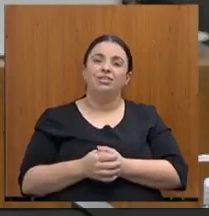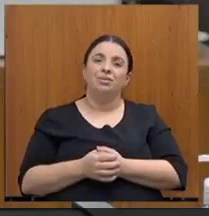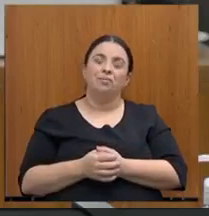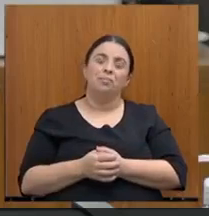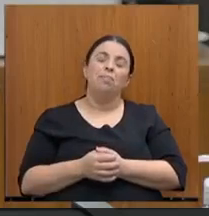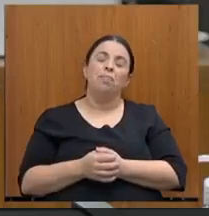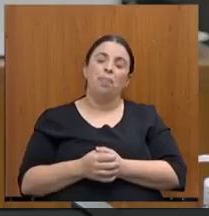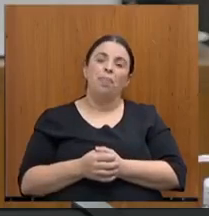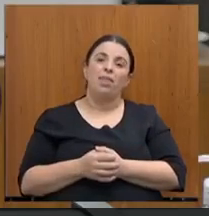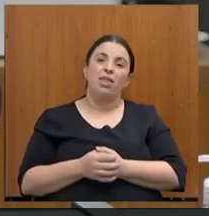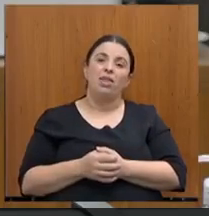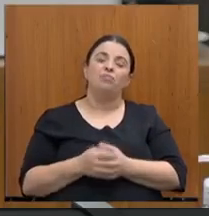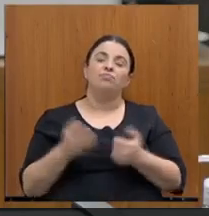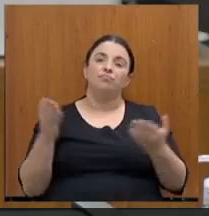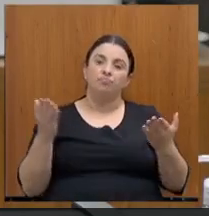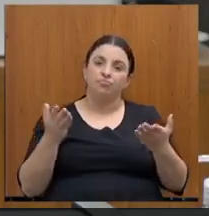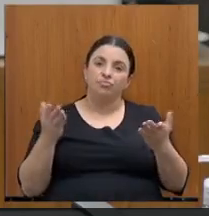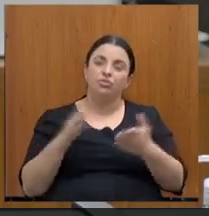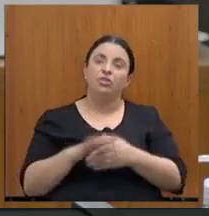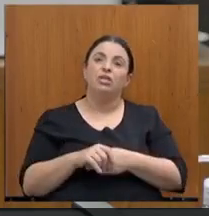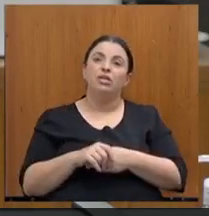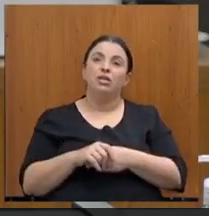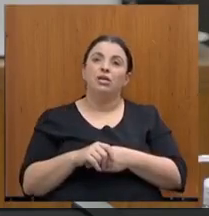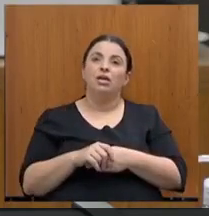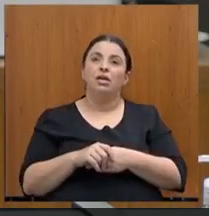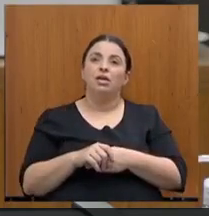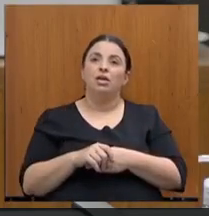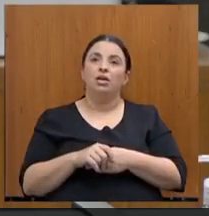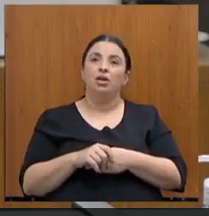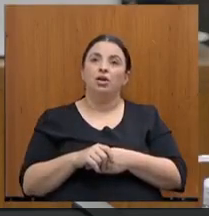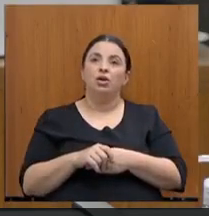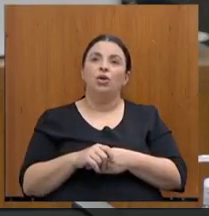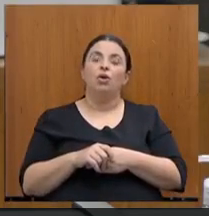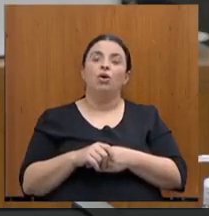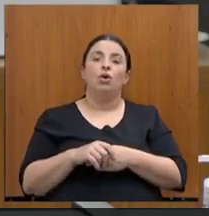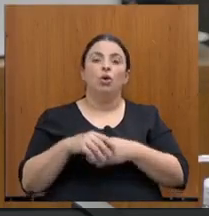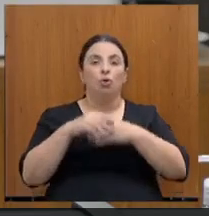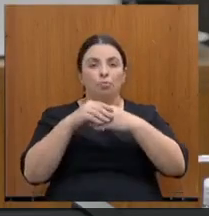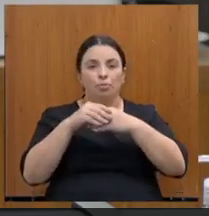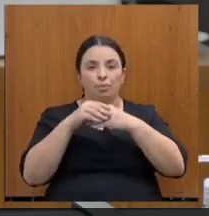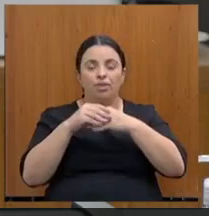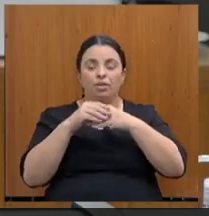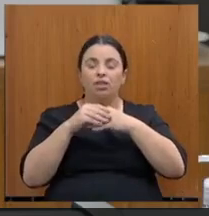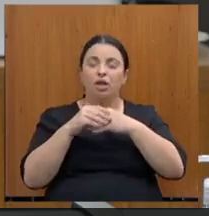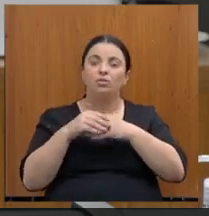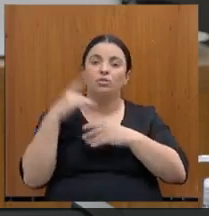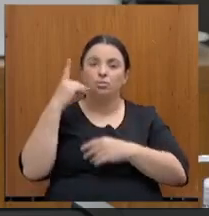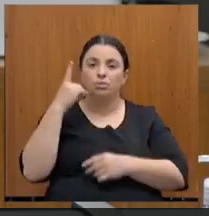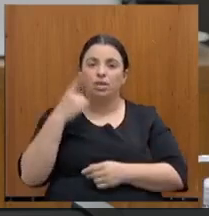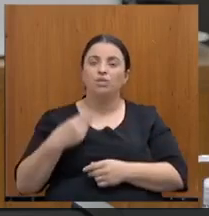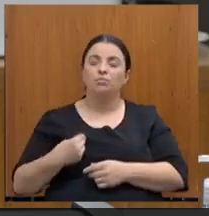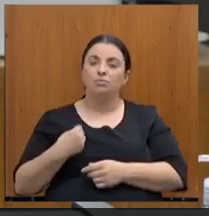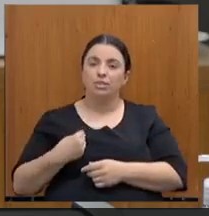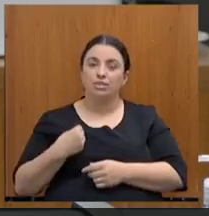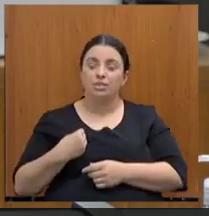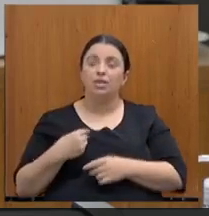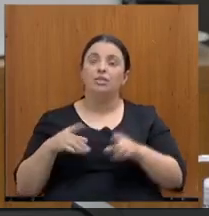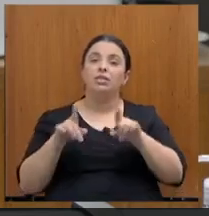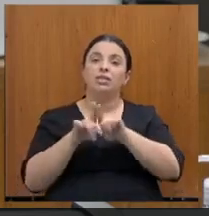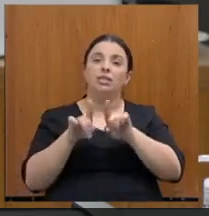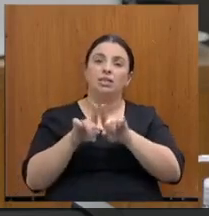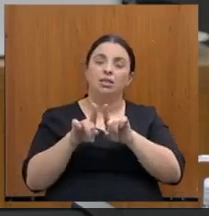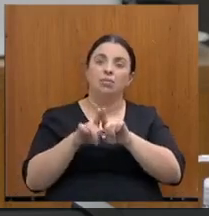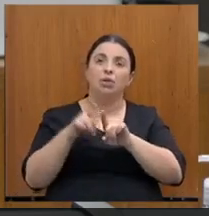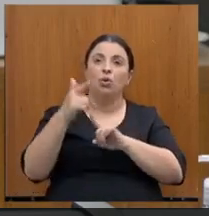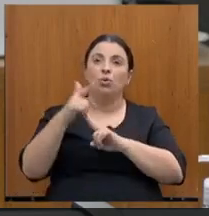aproveito aqui, então, para cumprimentar a todos os deputados presentes hoje nessa comissão, e também aqueles que nos acompanham aí